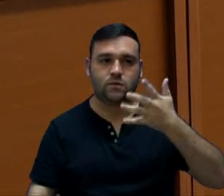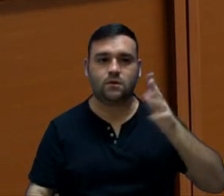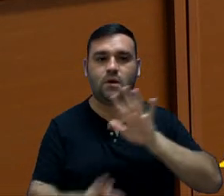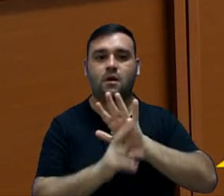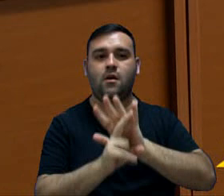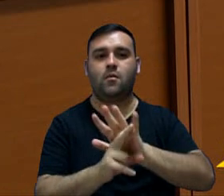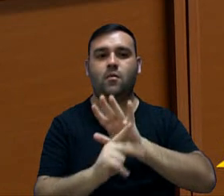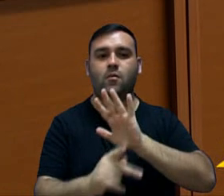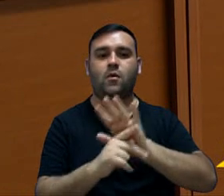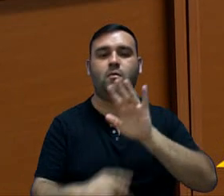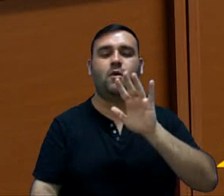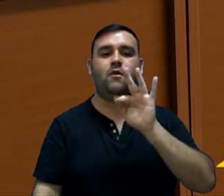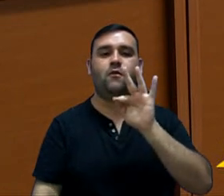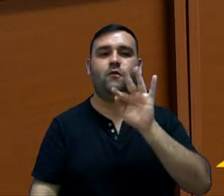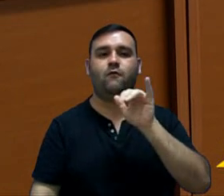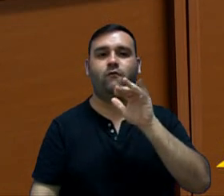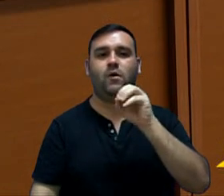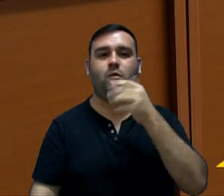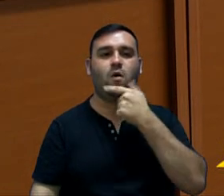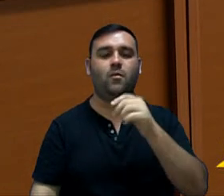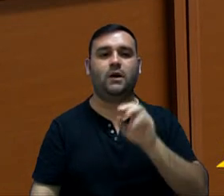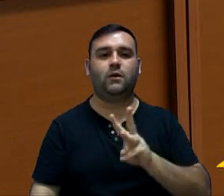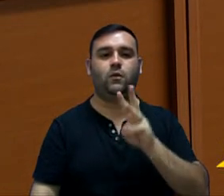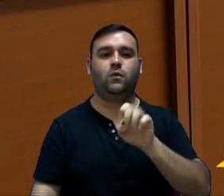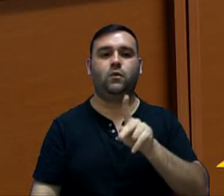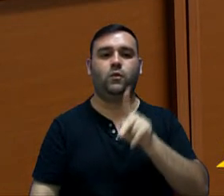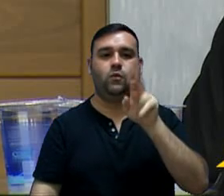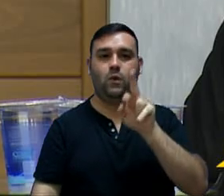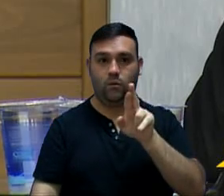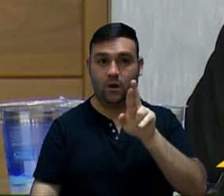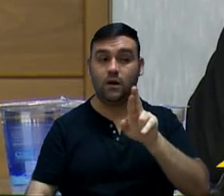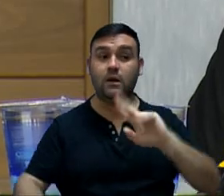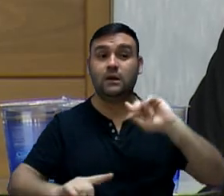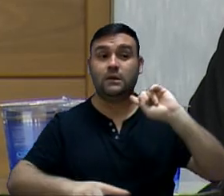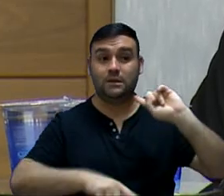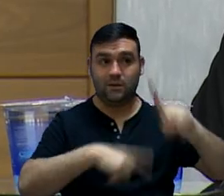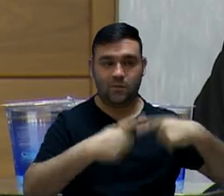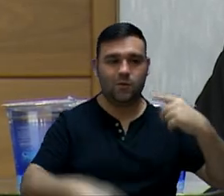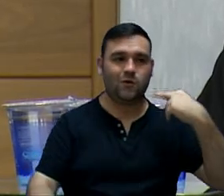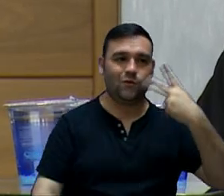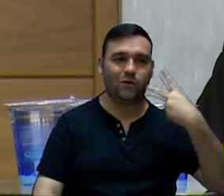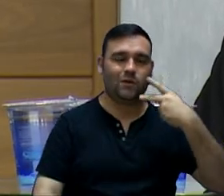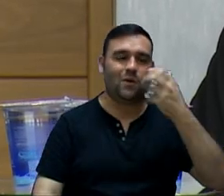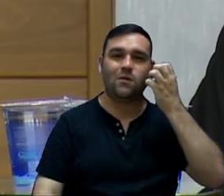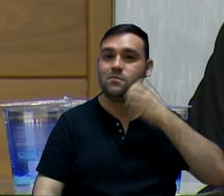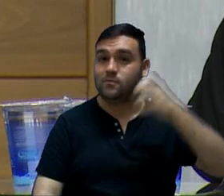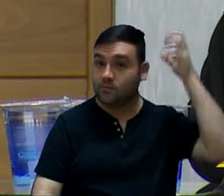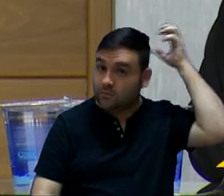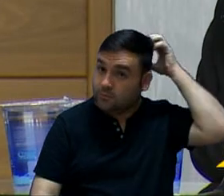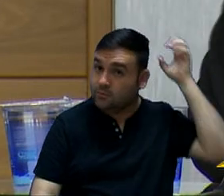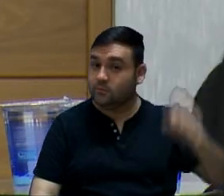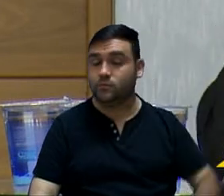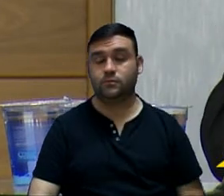representante do vereador Fábio Simoa, o Elker Polis, e, posteriormente, ao vereador Pérez Harris.